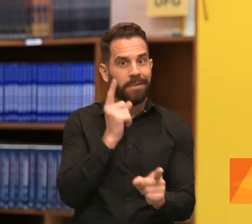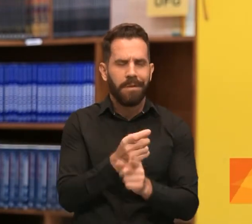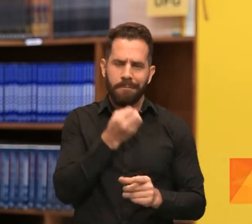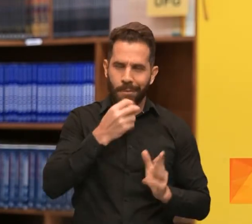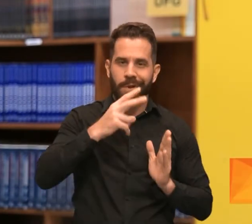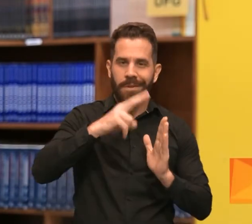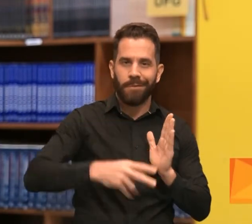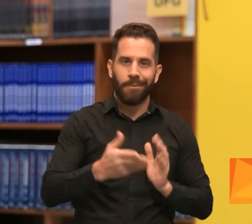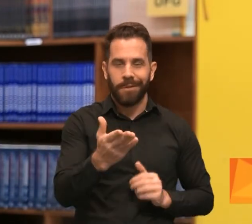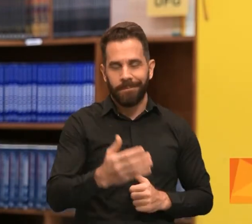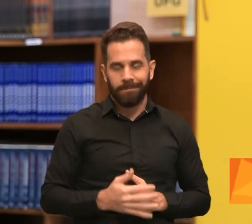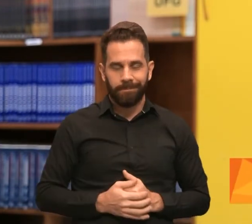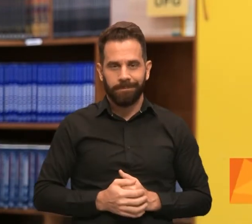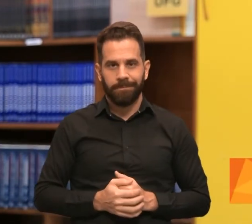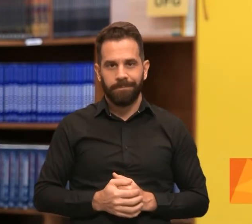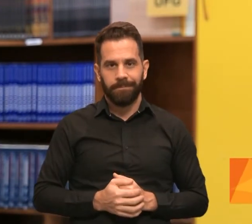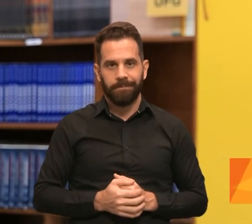leitura!